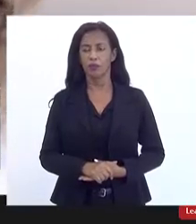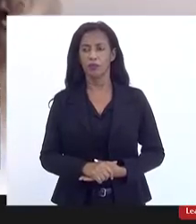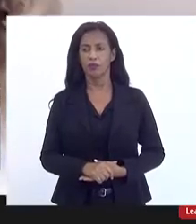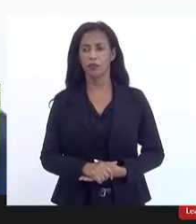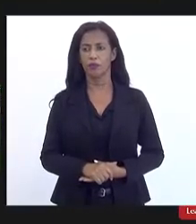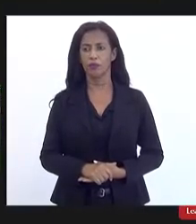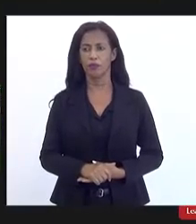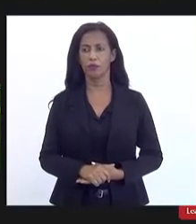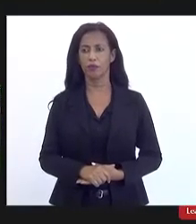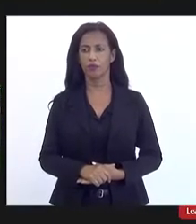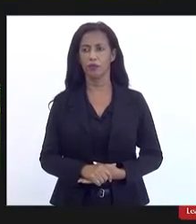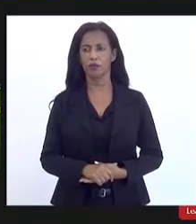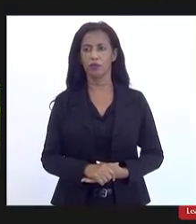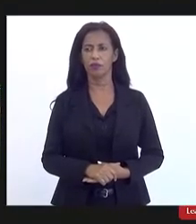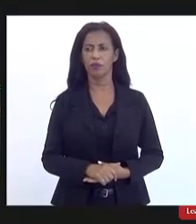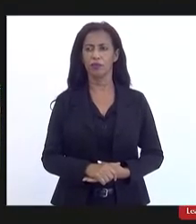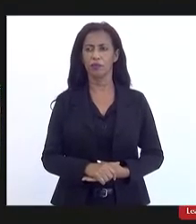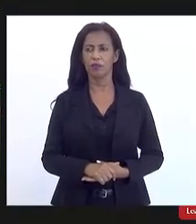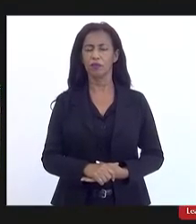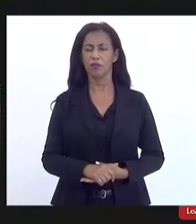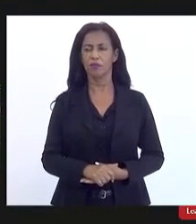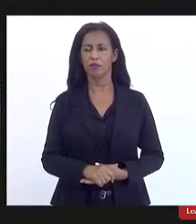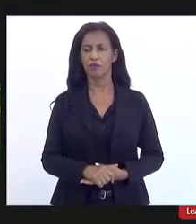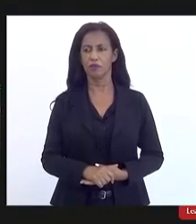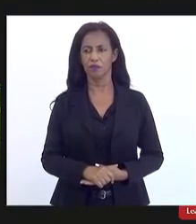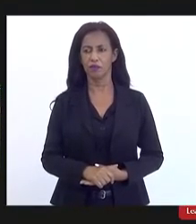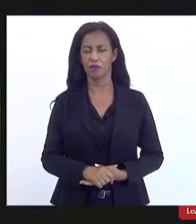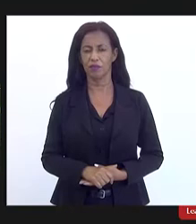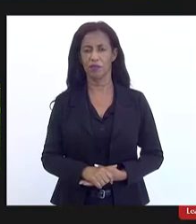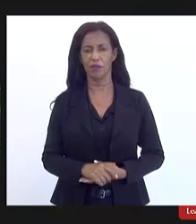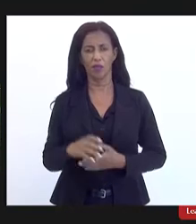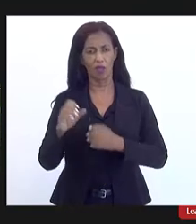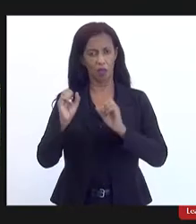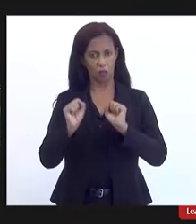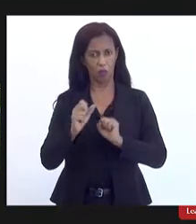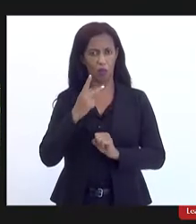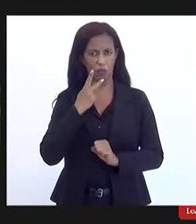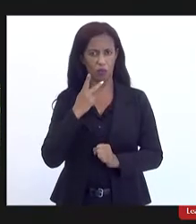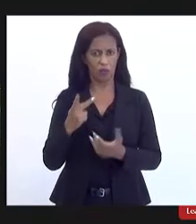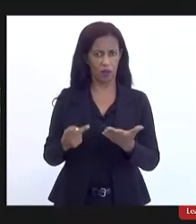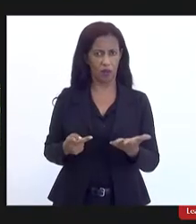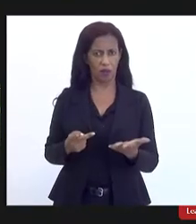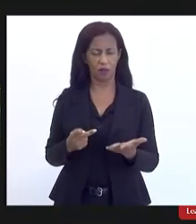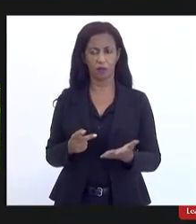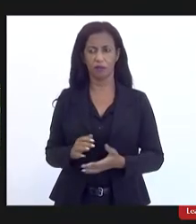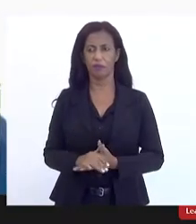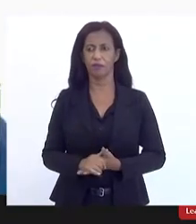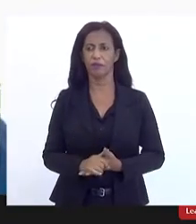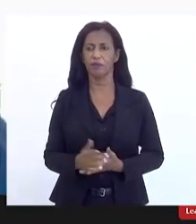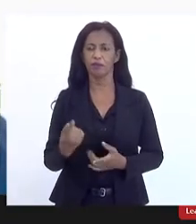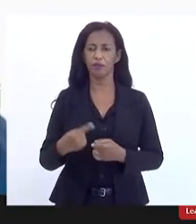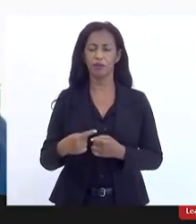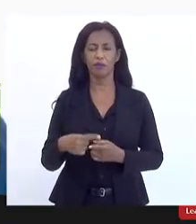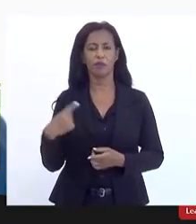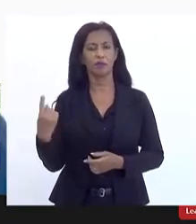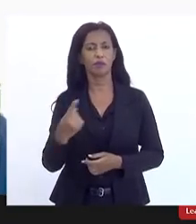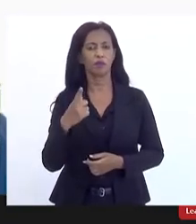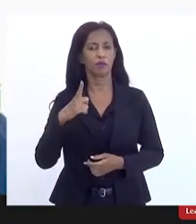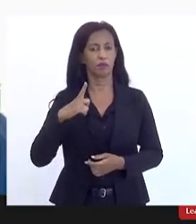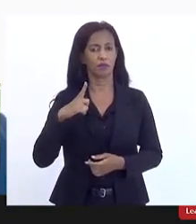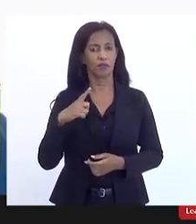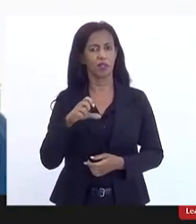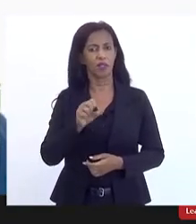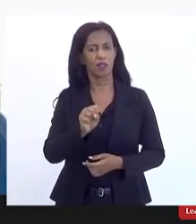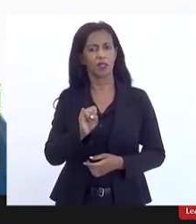deputada me permite dois minutos sobre o SAI de Volta Redonda porque é muito sério isso porque assim a gente tem no SAI de